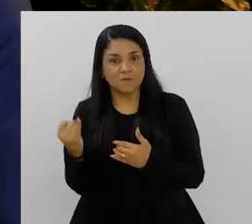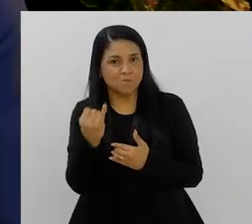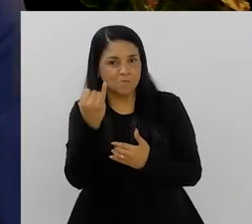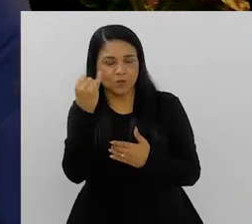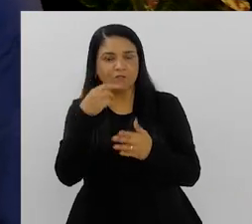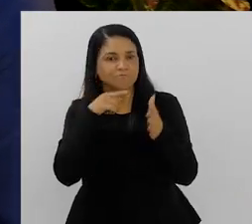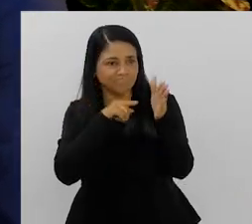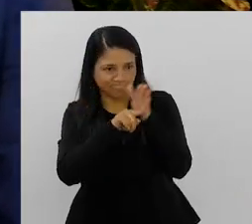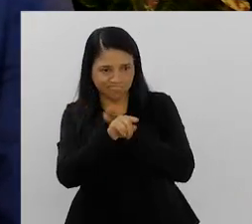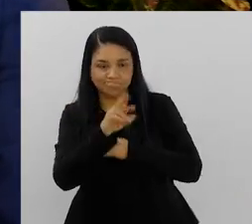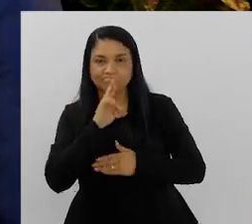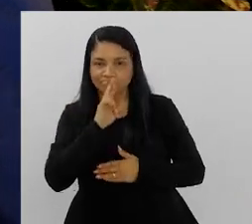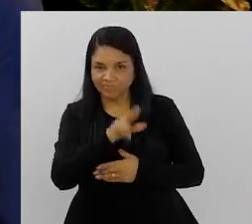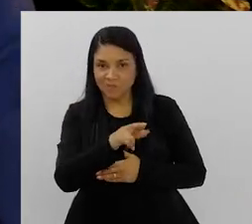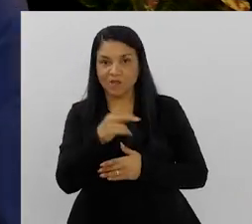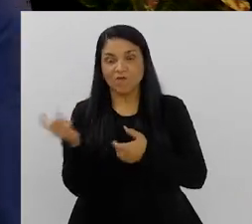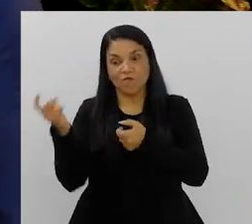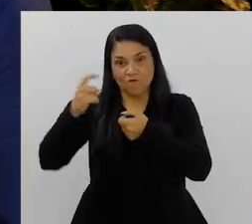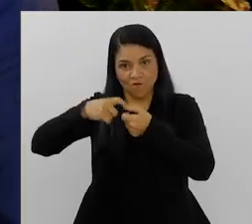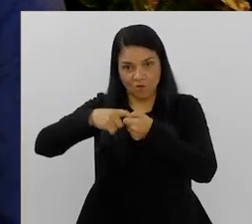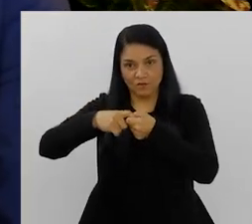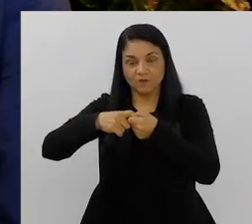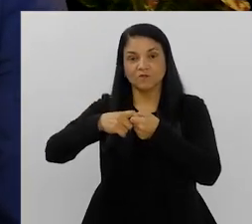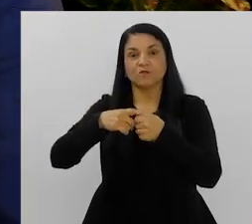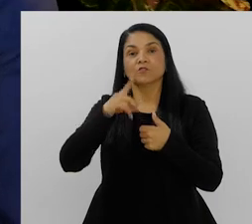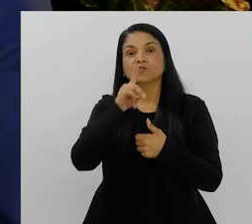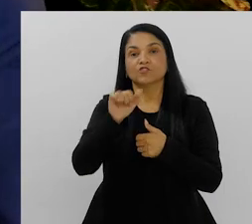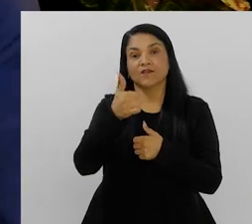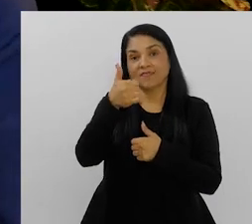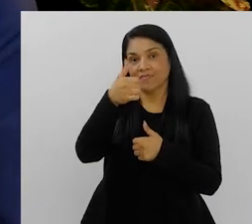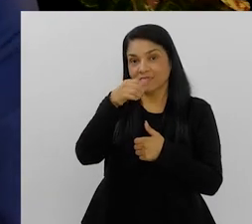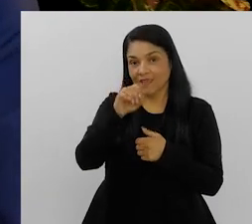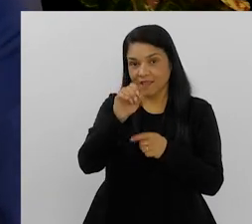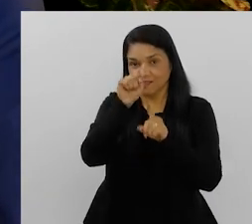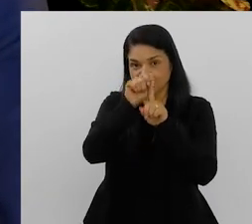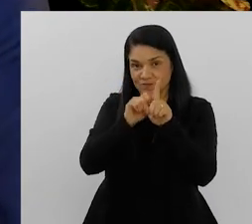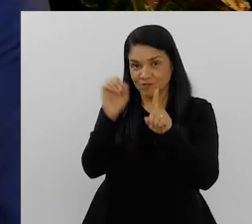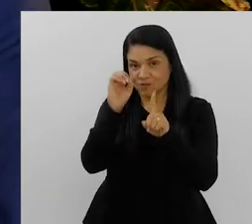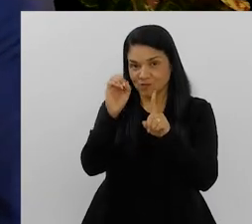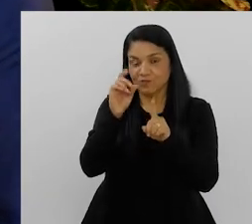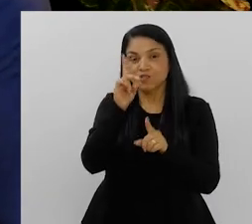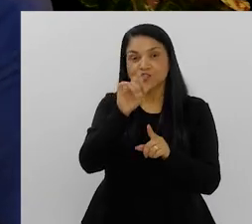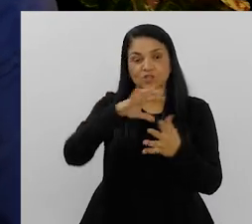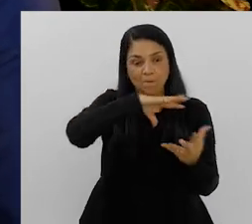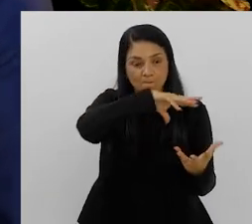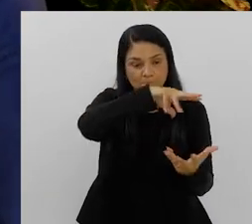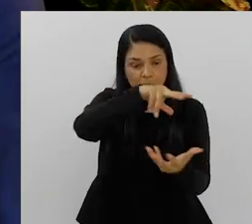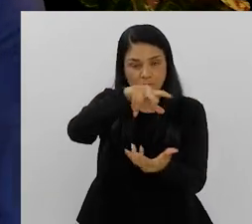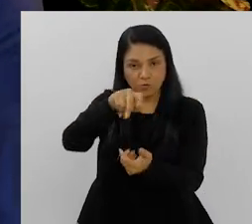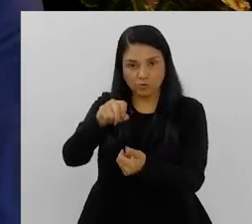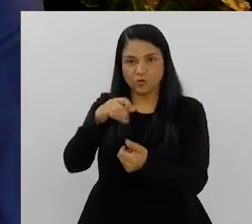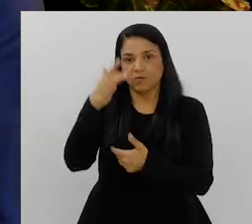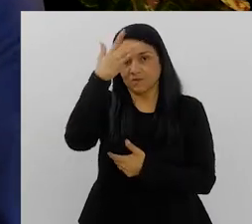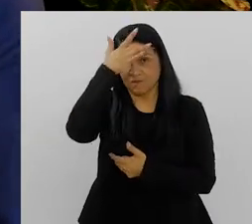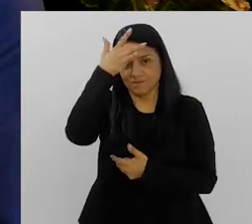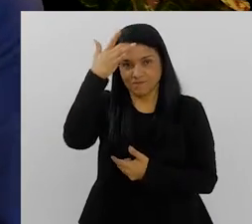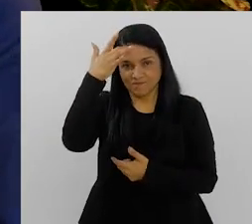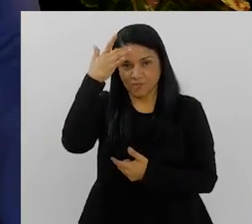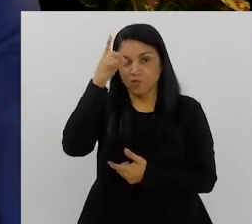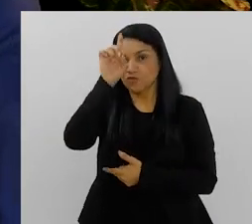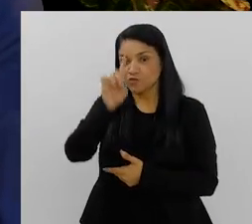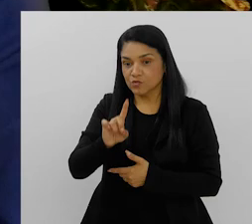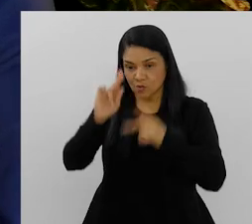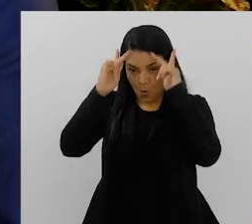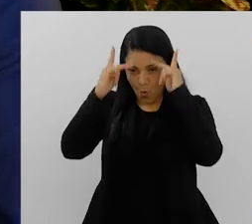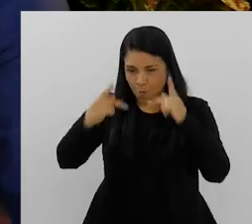bloco, excelente essa questão que você trouxe, a gente retorna no segundo bloco, estamos falando do dia 10 de outubro, o dia internação, internacional,